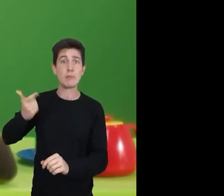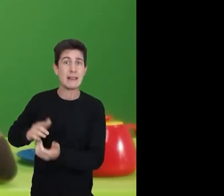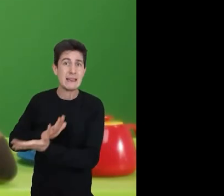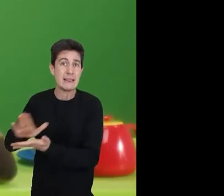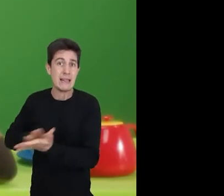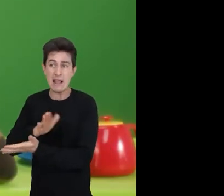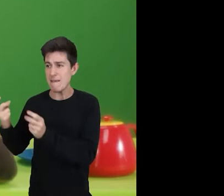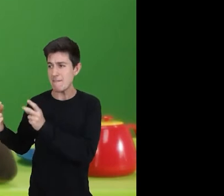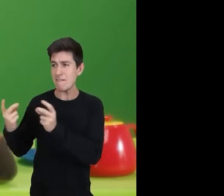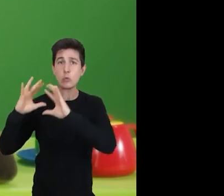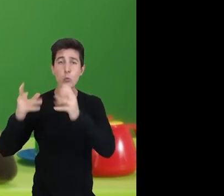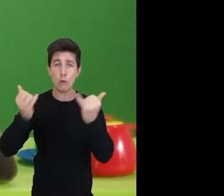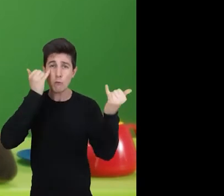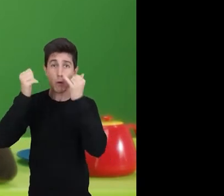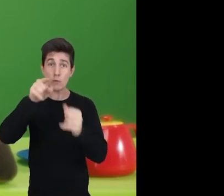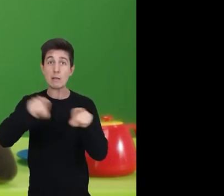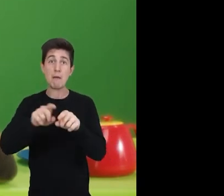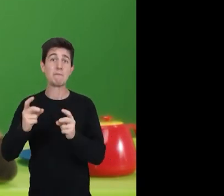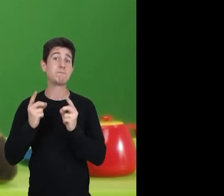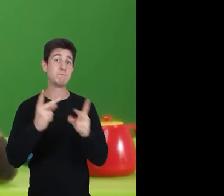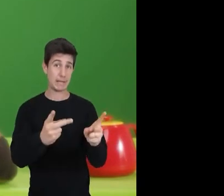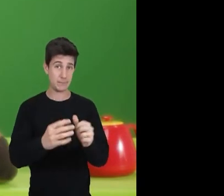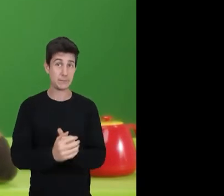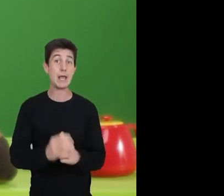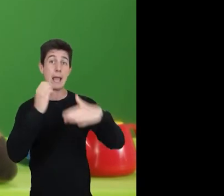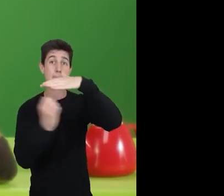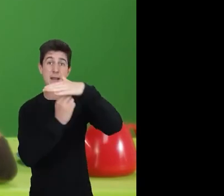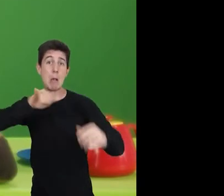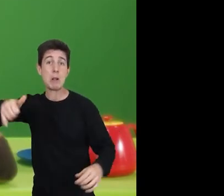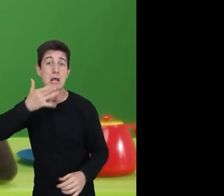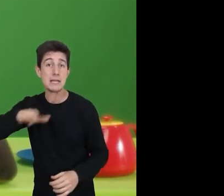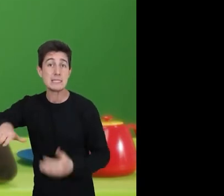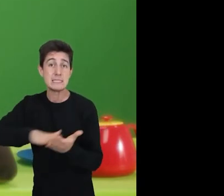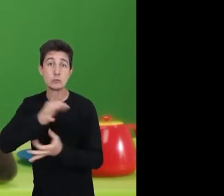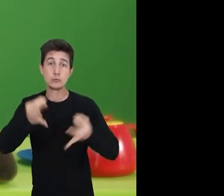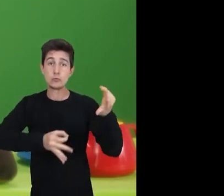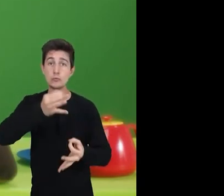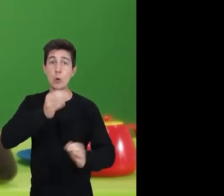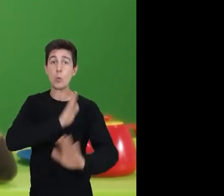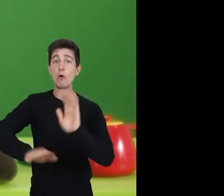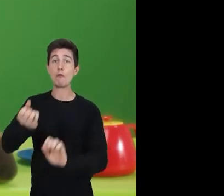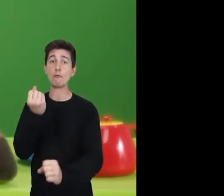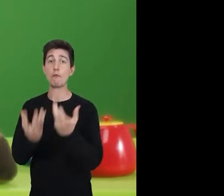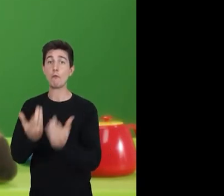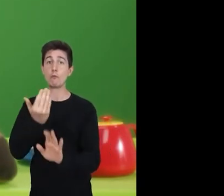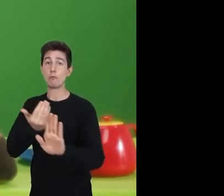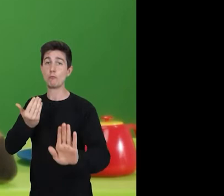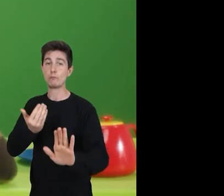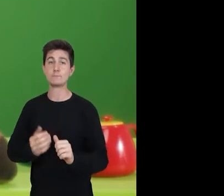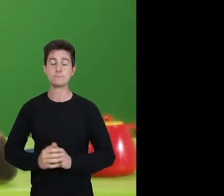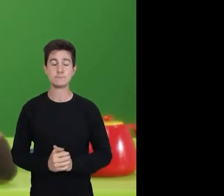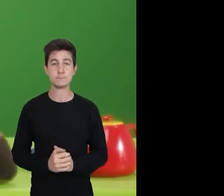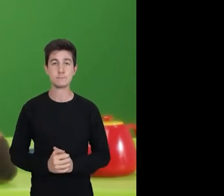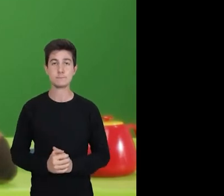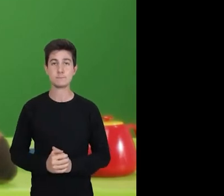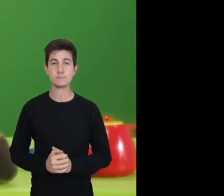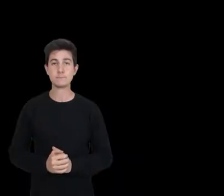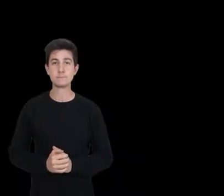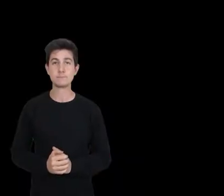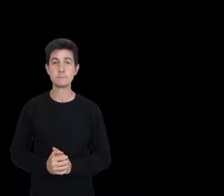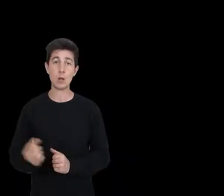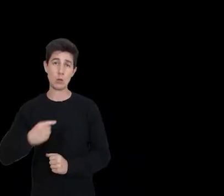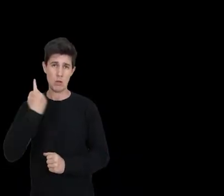Compartilhado adota práticas de dados ruins. Sua privacidade será violada. Você também será vendido de forma incansável. As empresas vão explorar crianças impunemente. Mantenha longe do fogo.